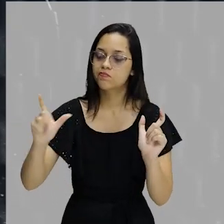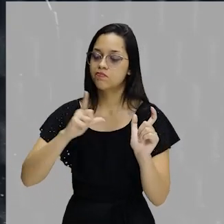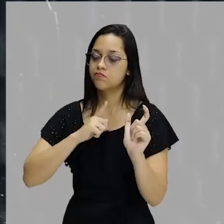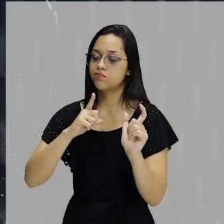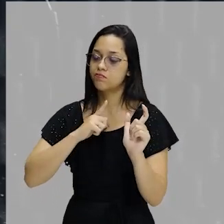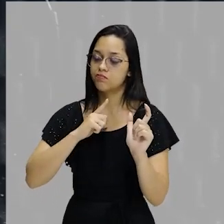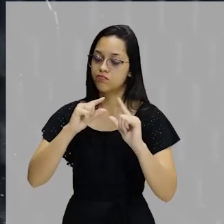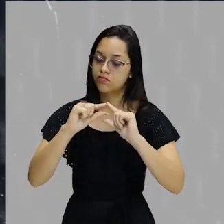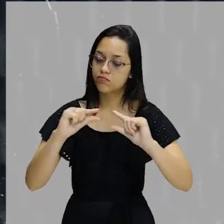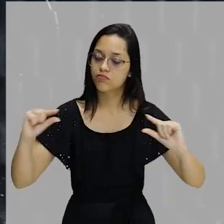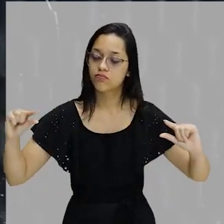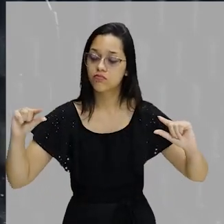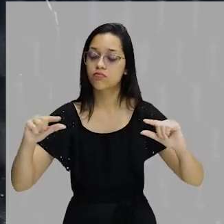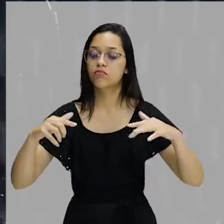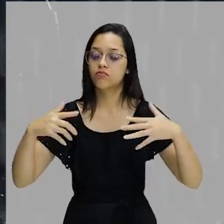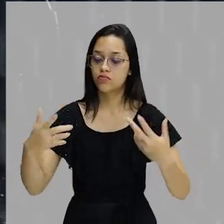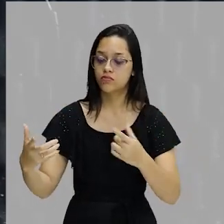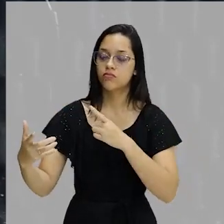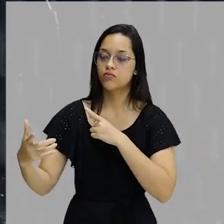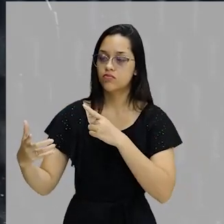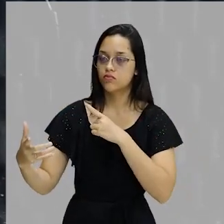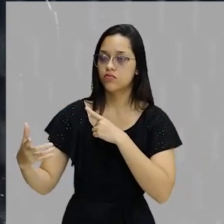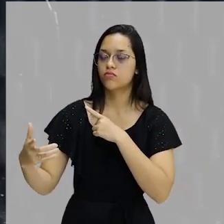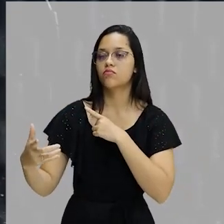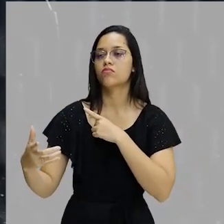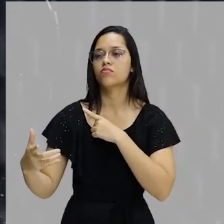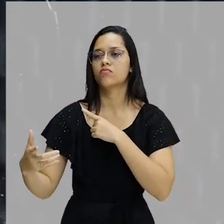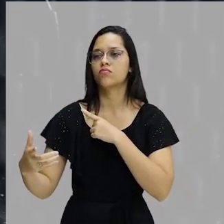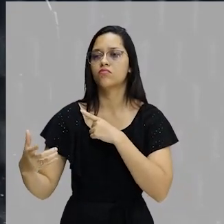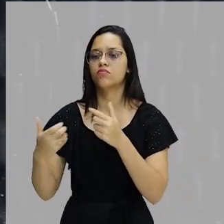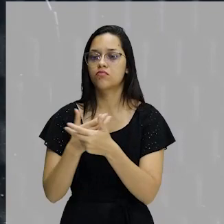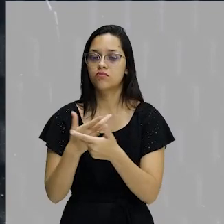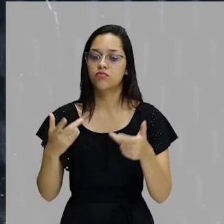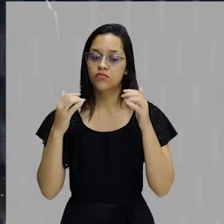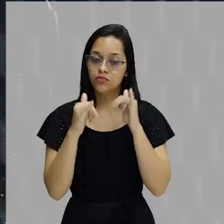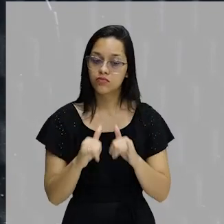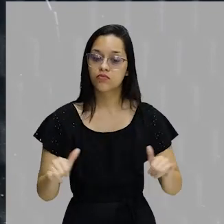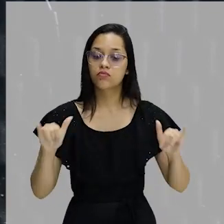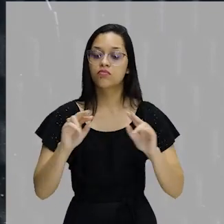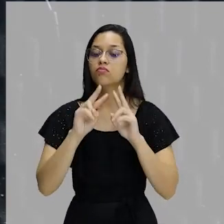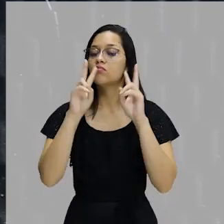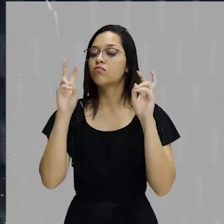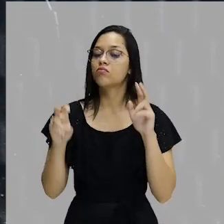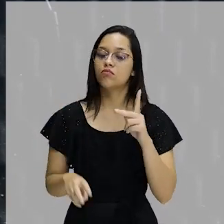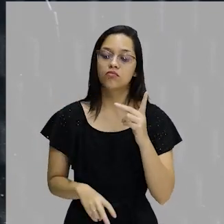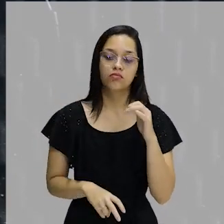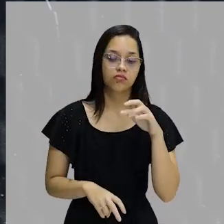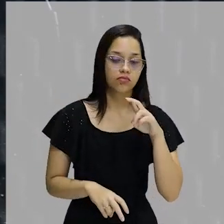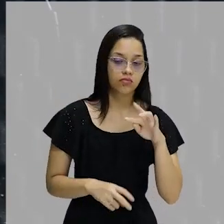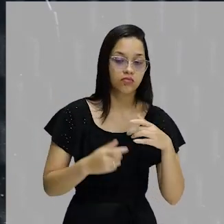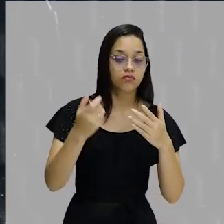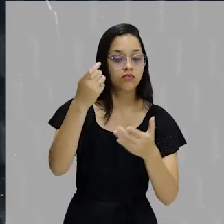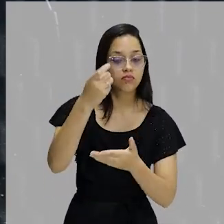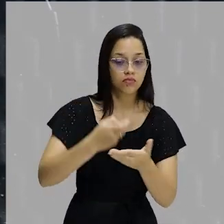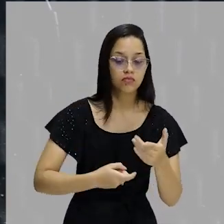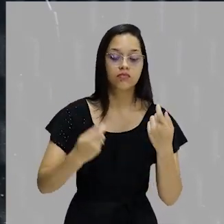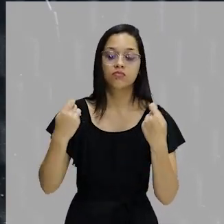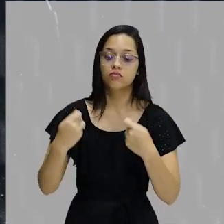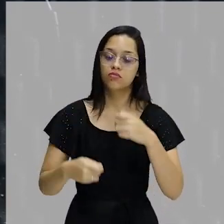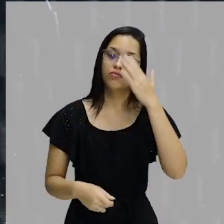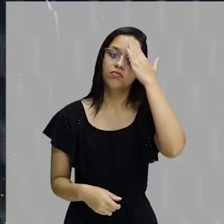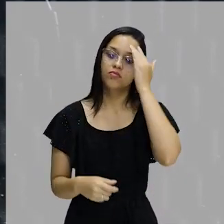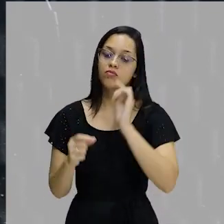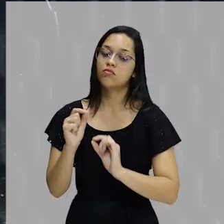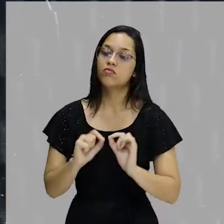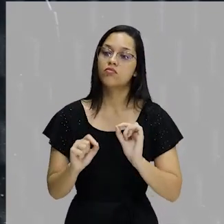sublinhadas, enfim. Nós temos aqui uma gama de informações acerca do hipertexto e precisamos saber que, em linhas gerais,